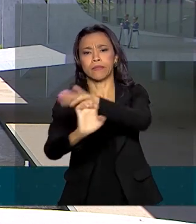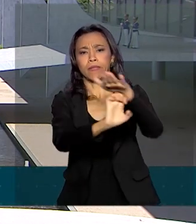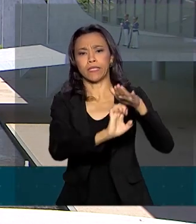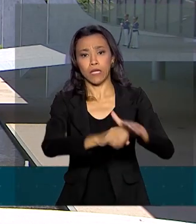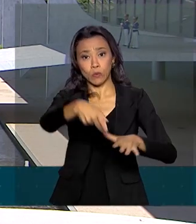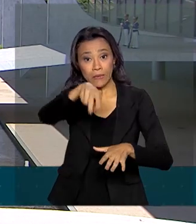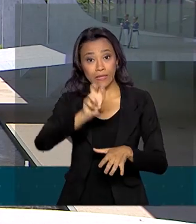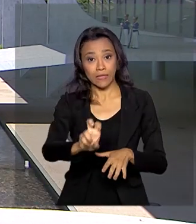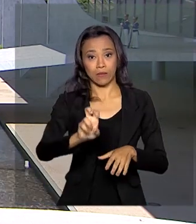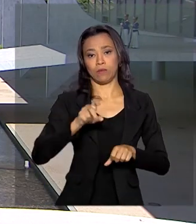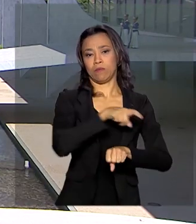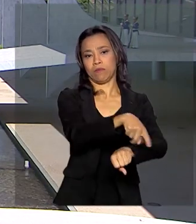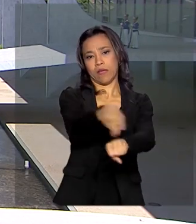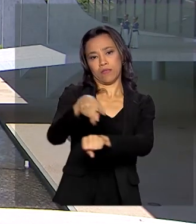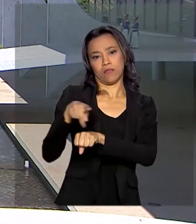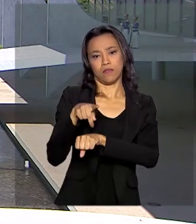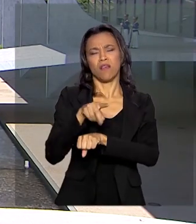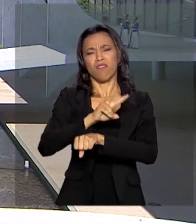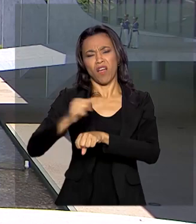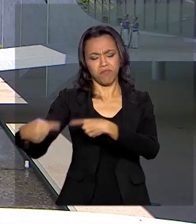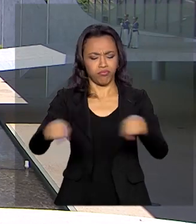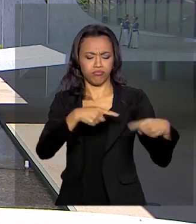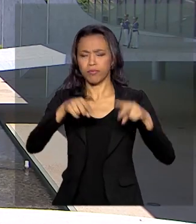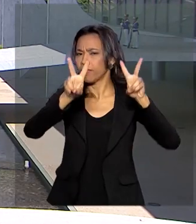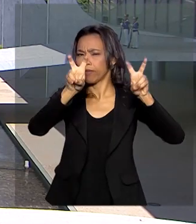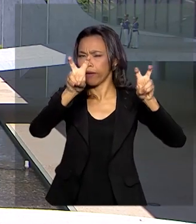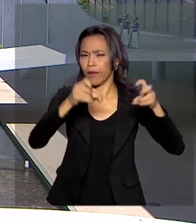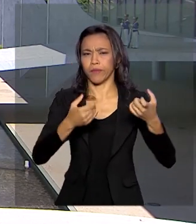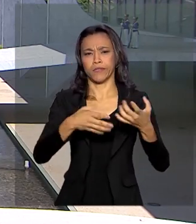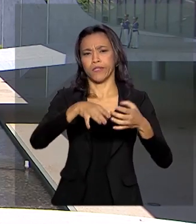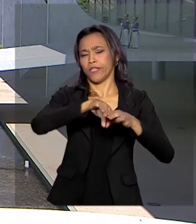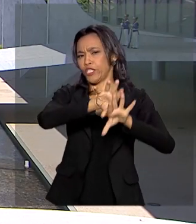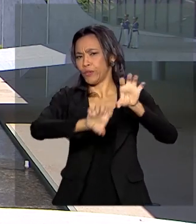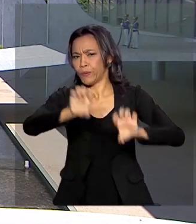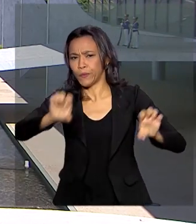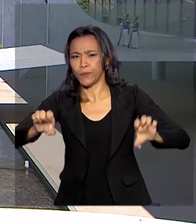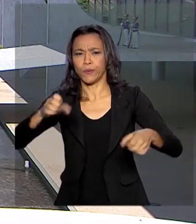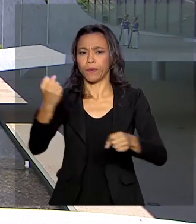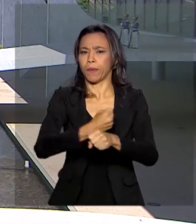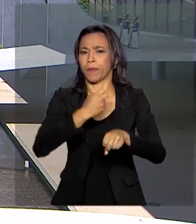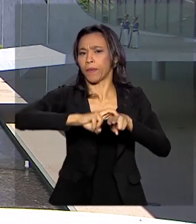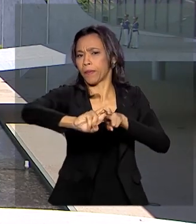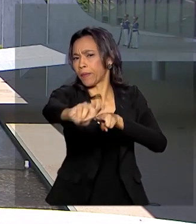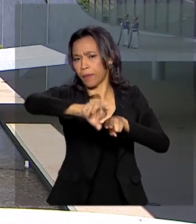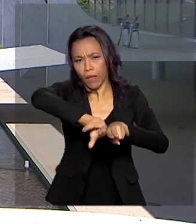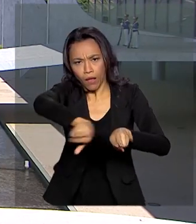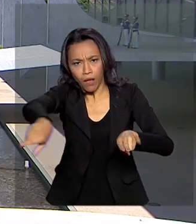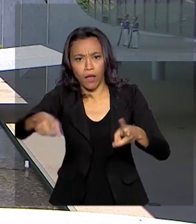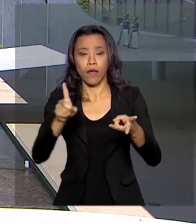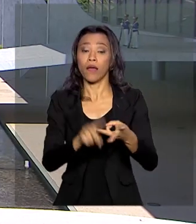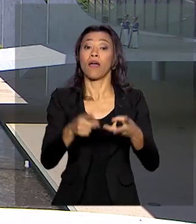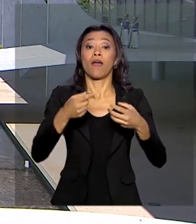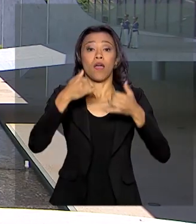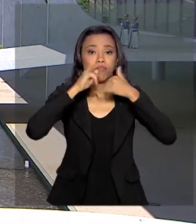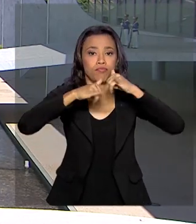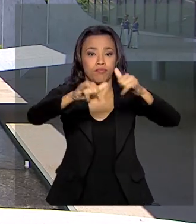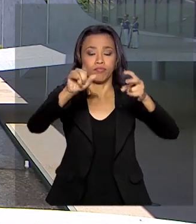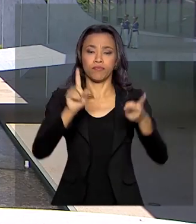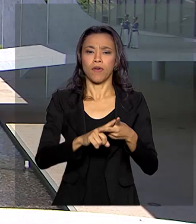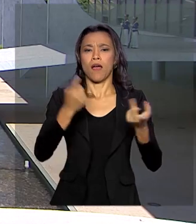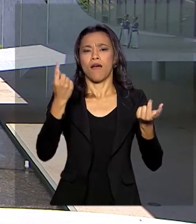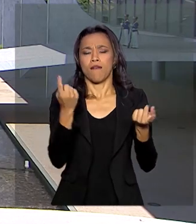países e eles devem discutir temas como infraestrutura, energia, agronegócio, serviços financeiros,